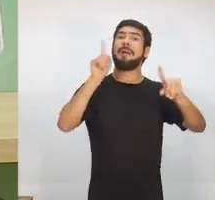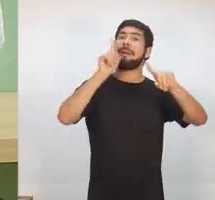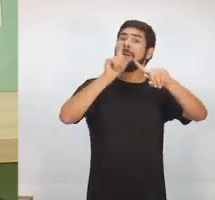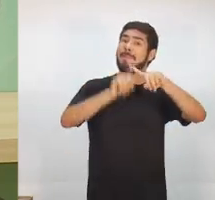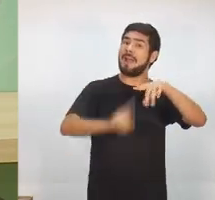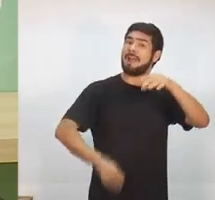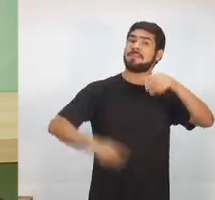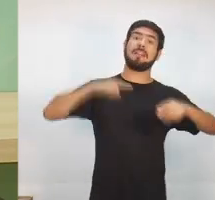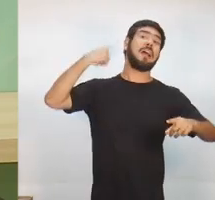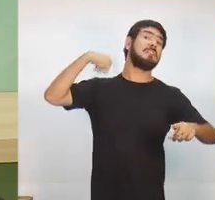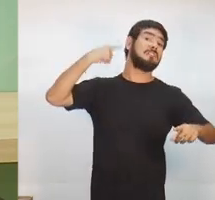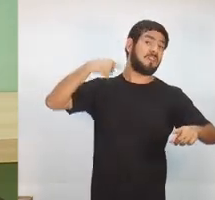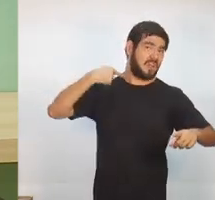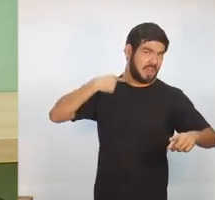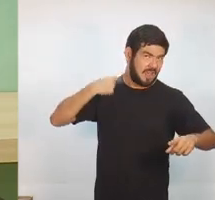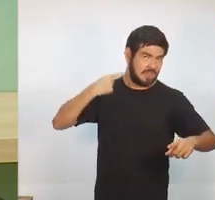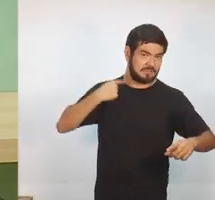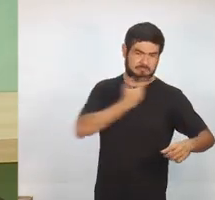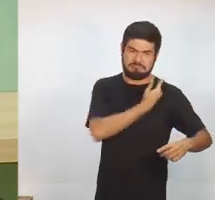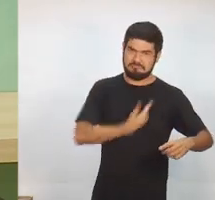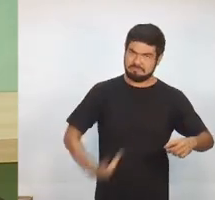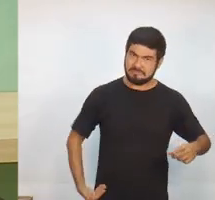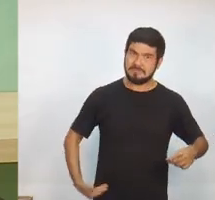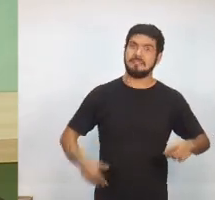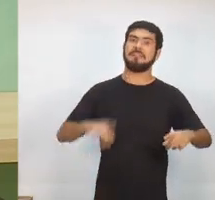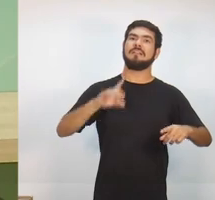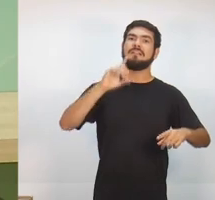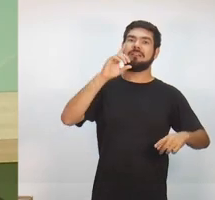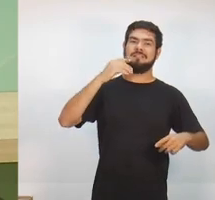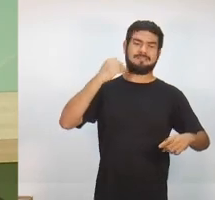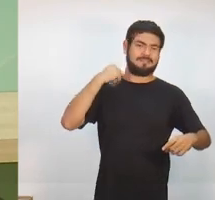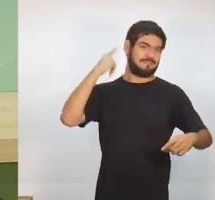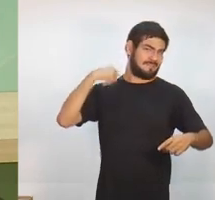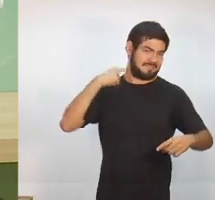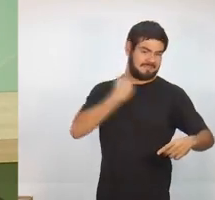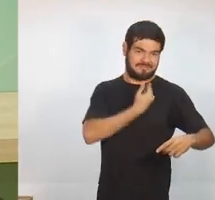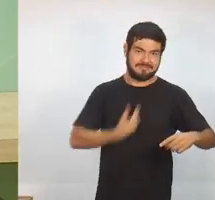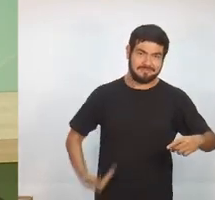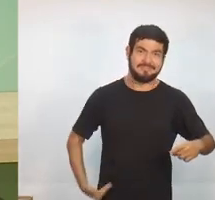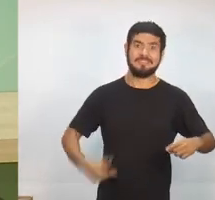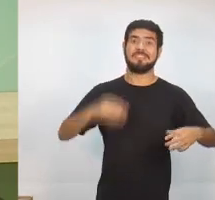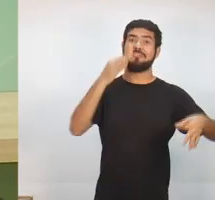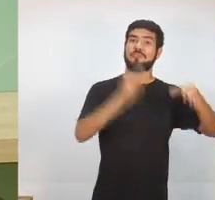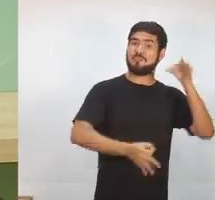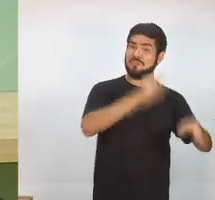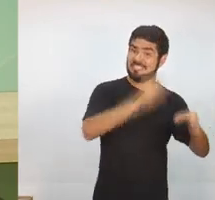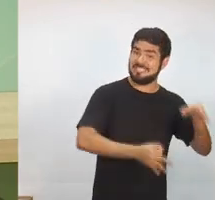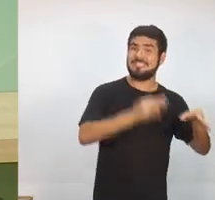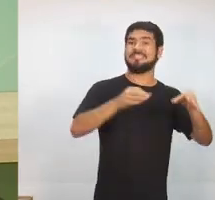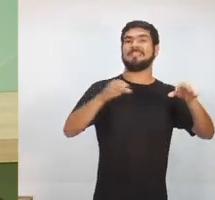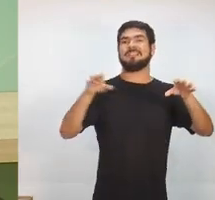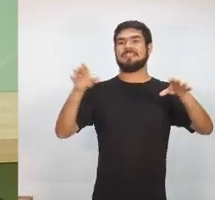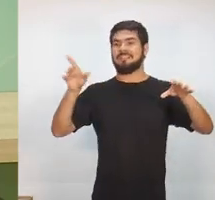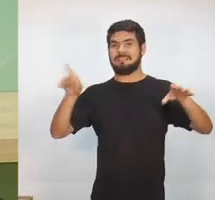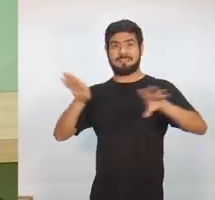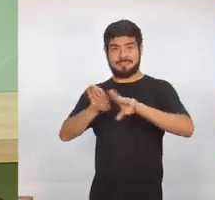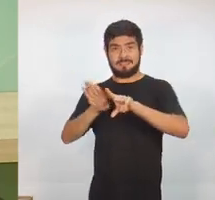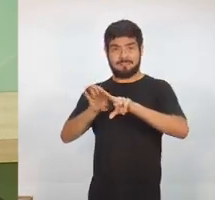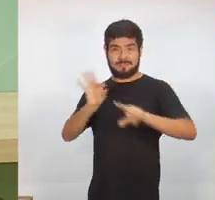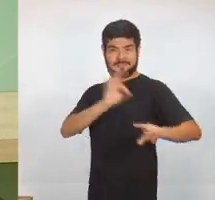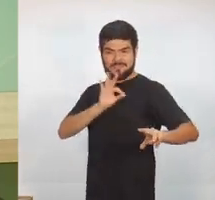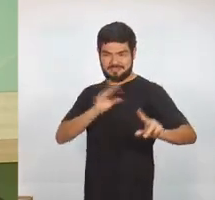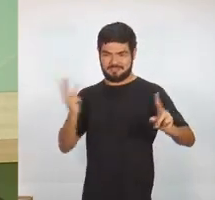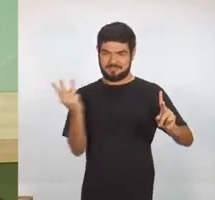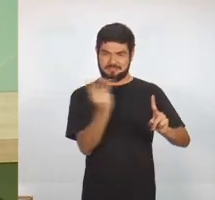para que, num triplé, Defensoria Pública, Ministério Público e Justiça pudéssemos agilizar o julgamento dessas